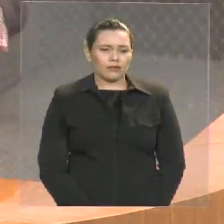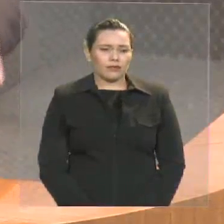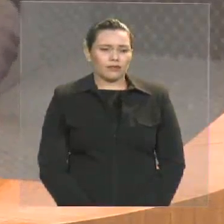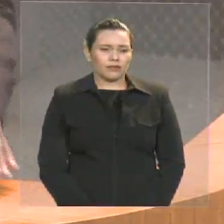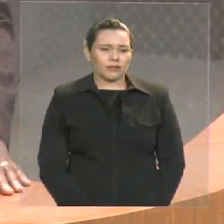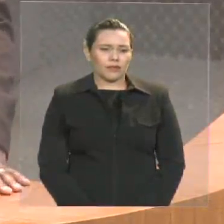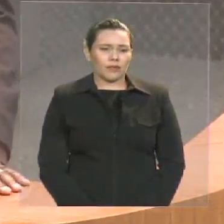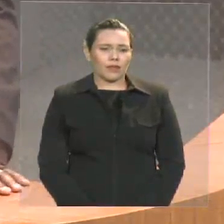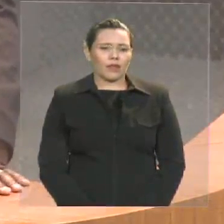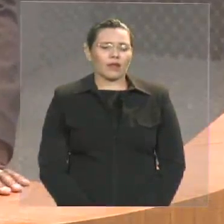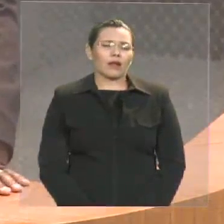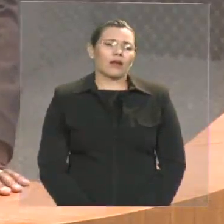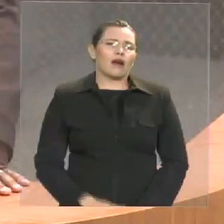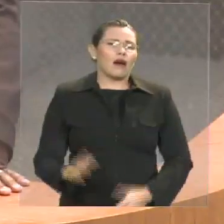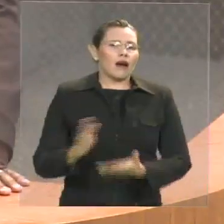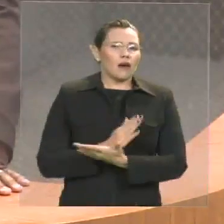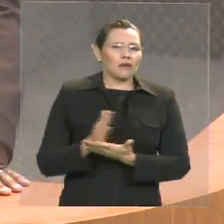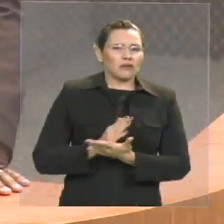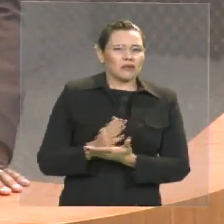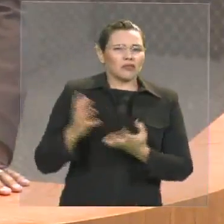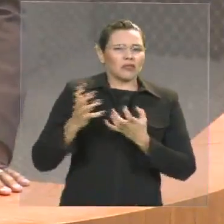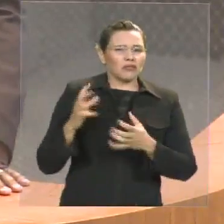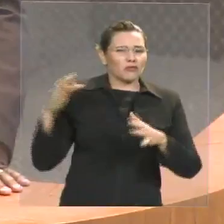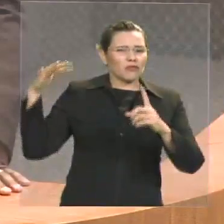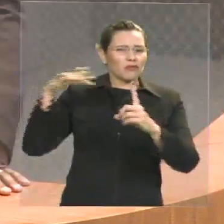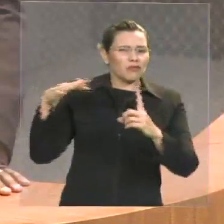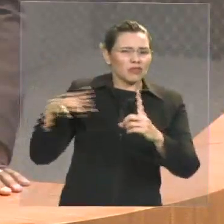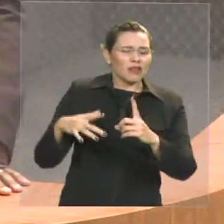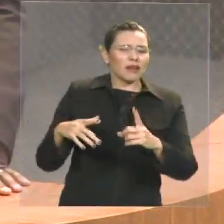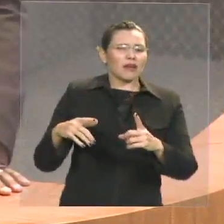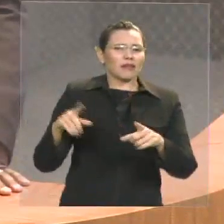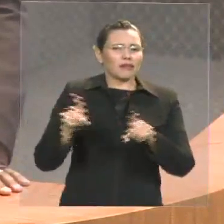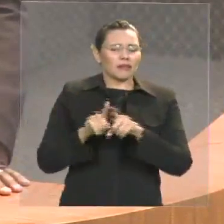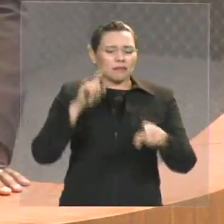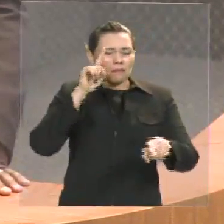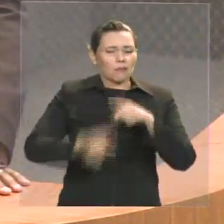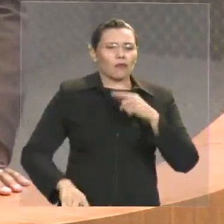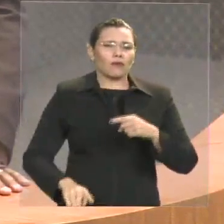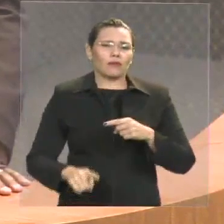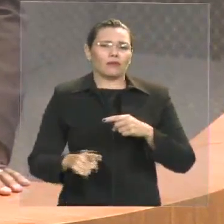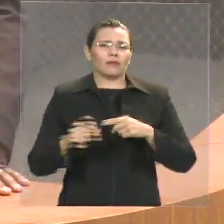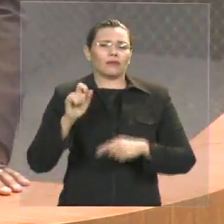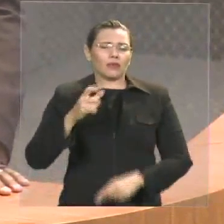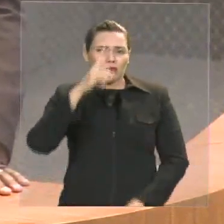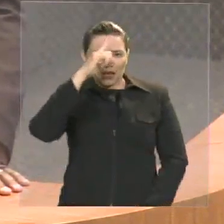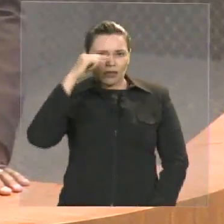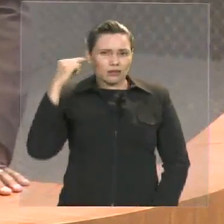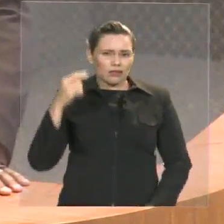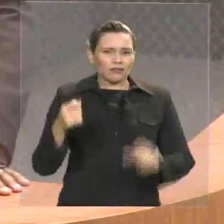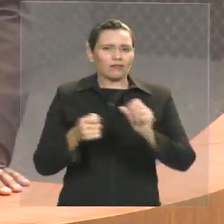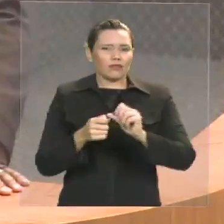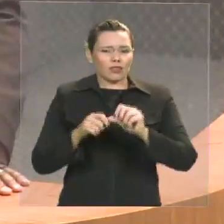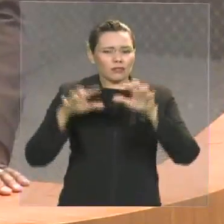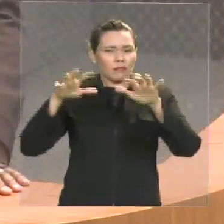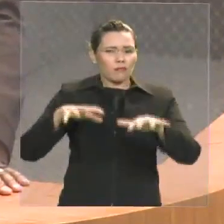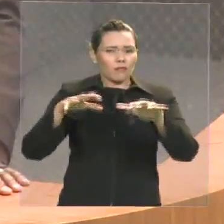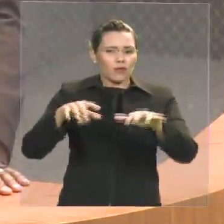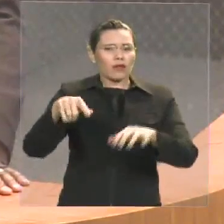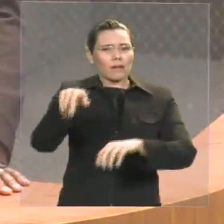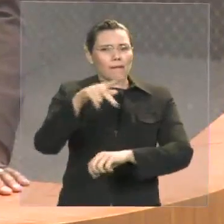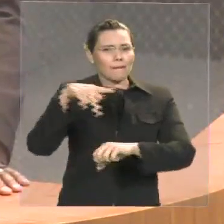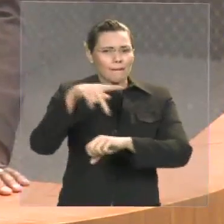abraçá-la lá na Praça Deodoro. E quando aquela jovem senhora ali chegou,